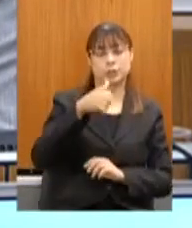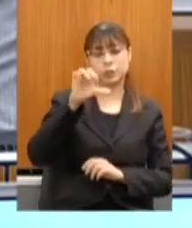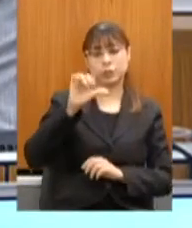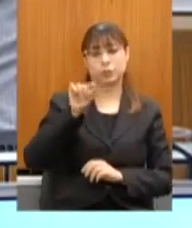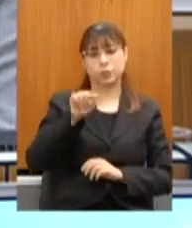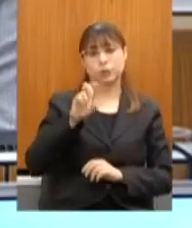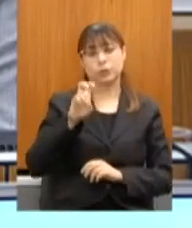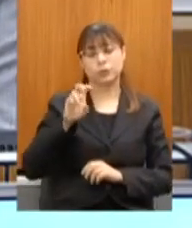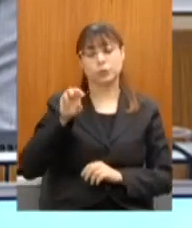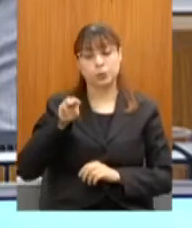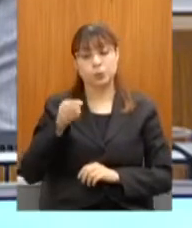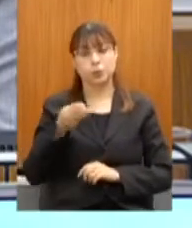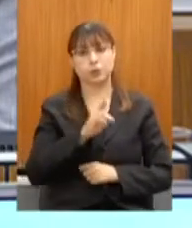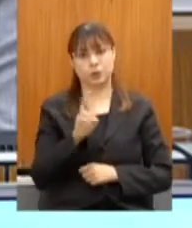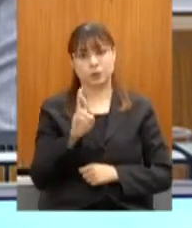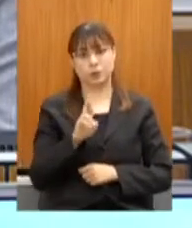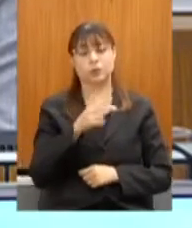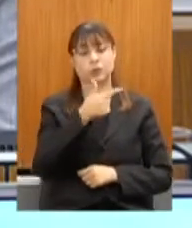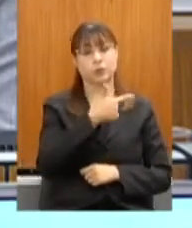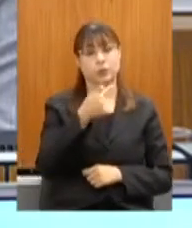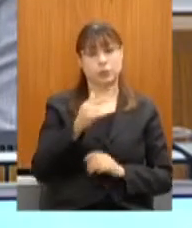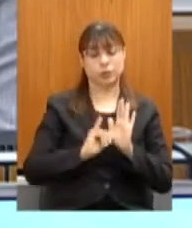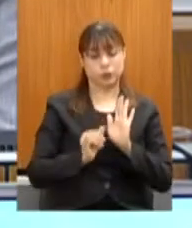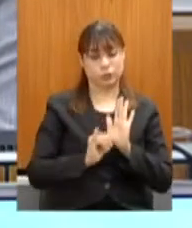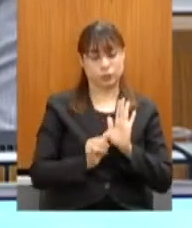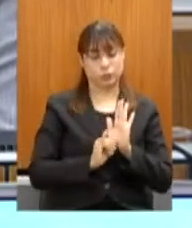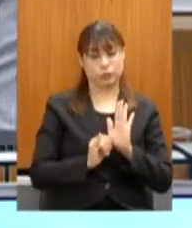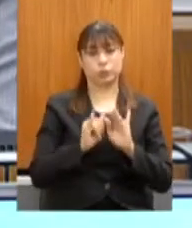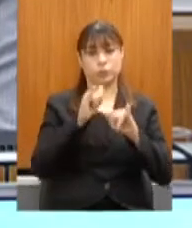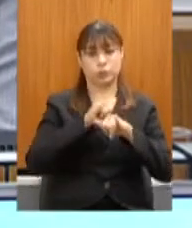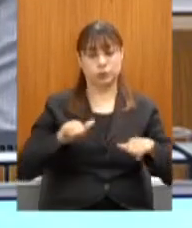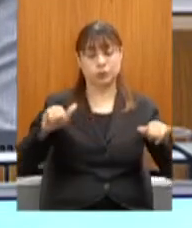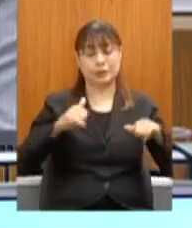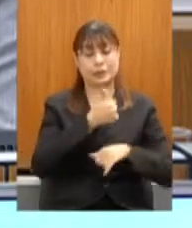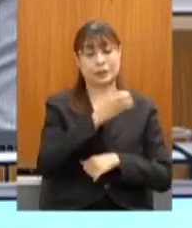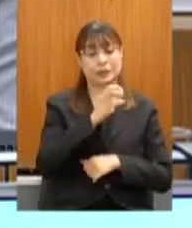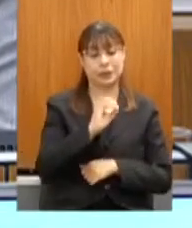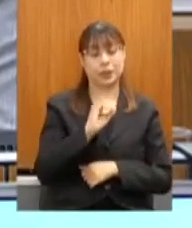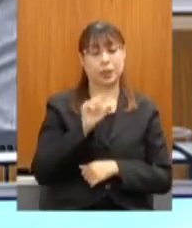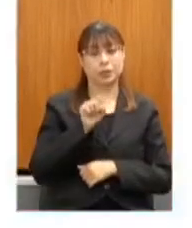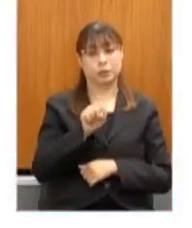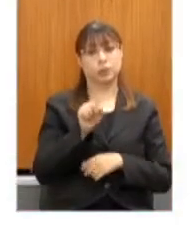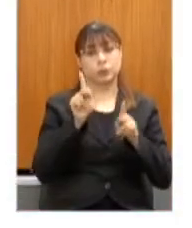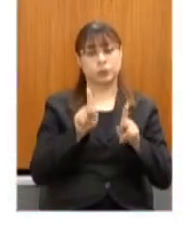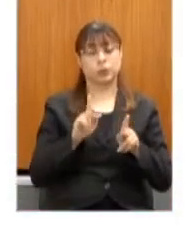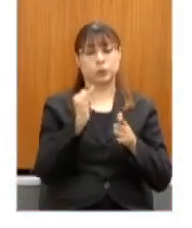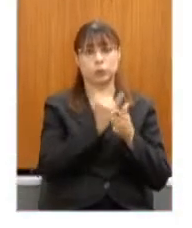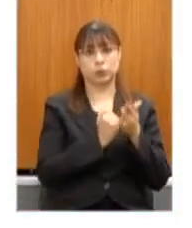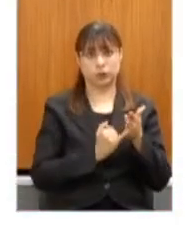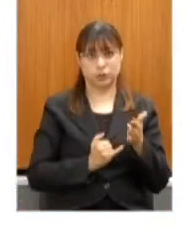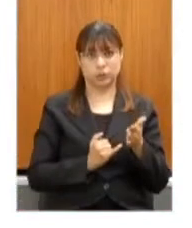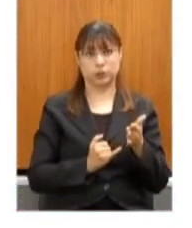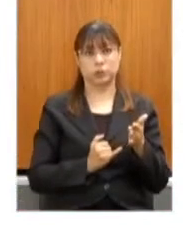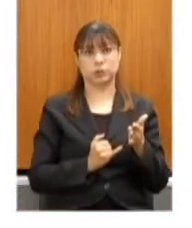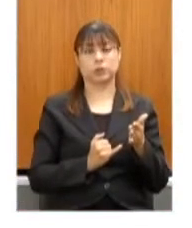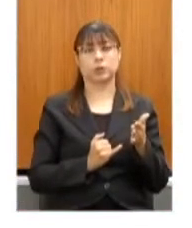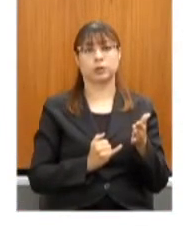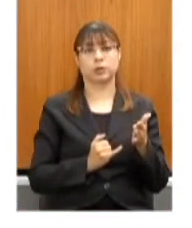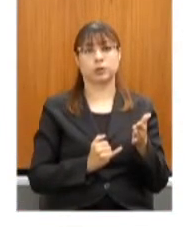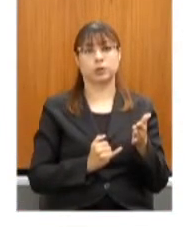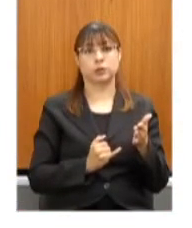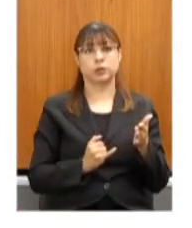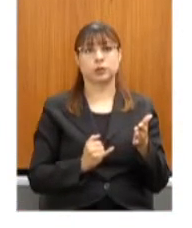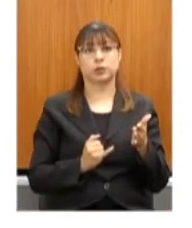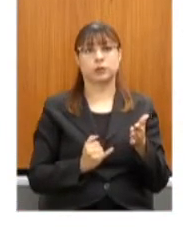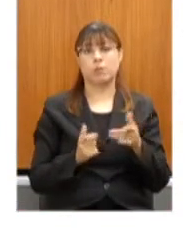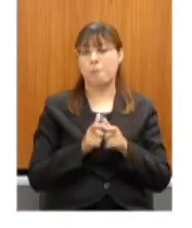reais, foram 27 editais publicados, 10 mil inscritos nos editais de seleção de propostas, é o maior